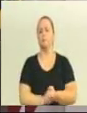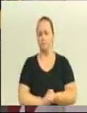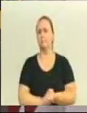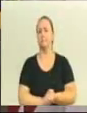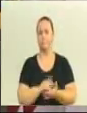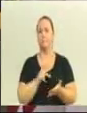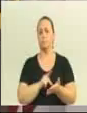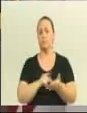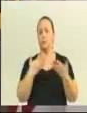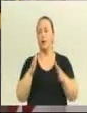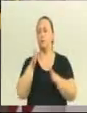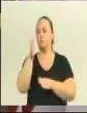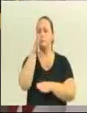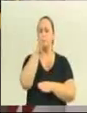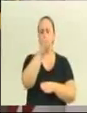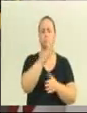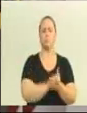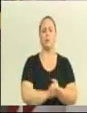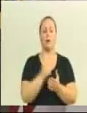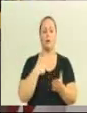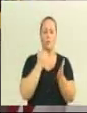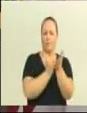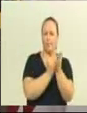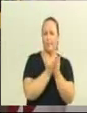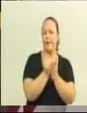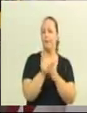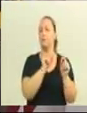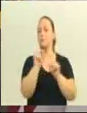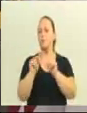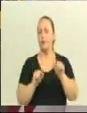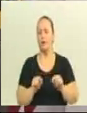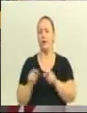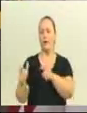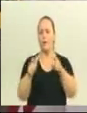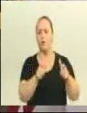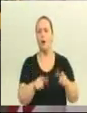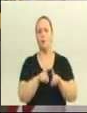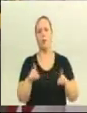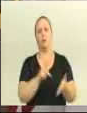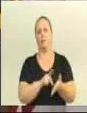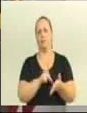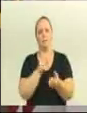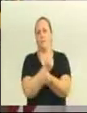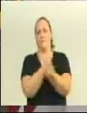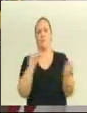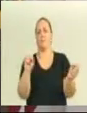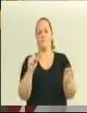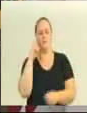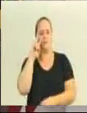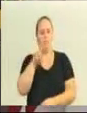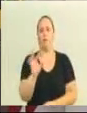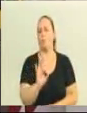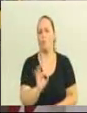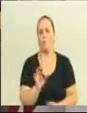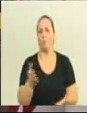aqui. Eu estou começando por aqueles que não há como resistir, não há como